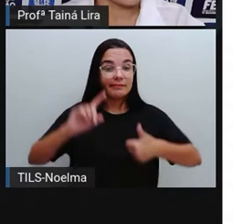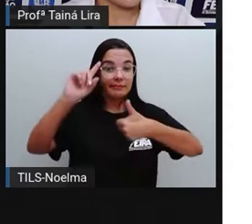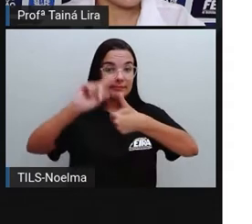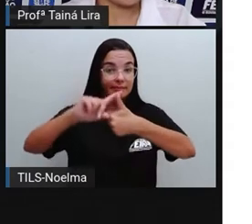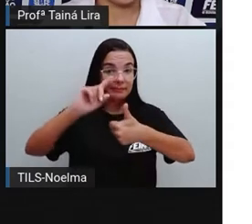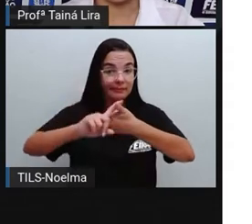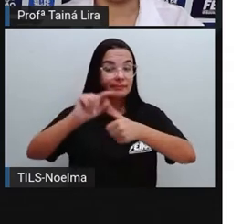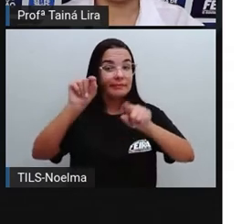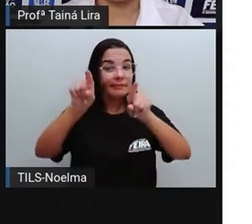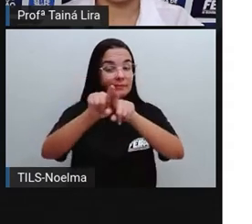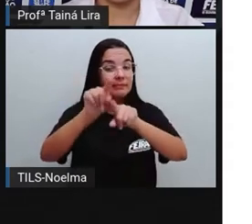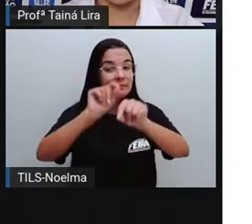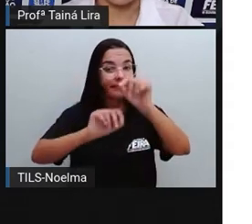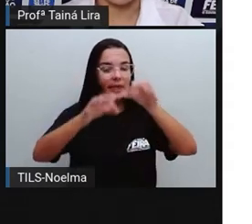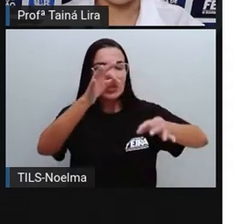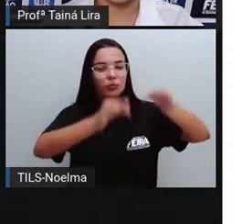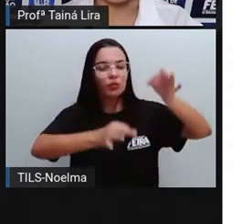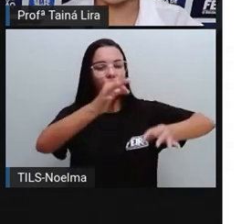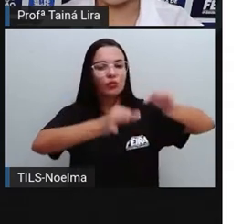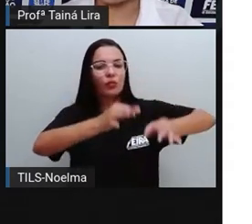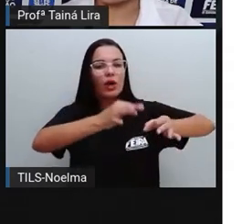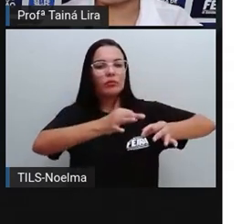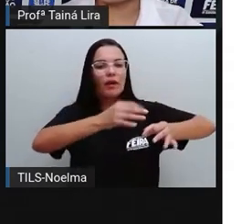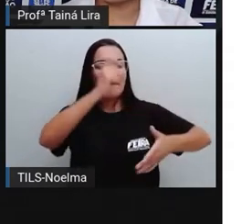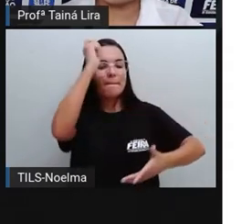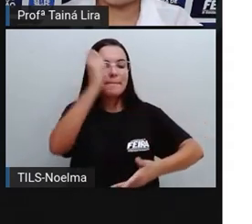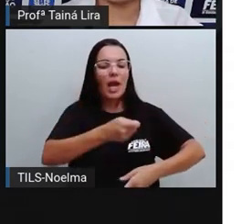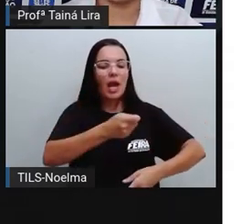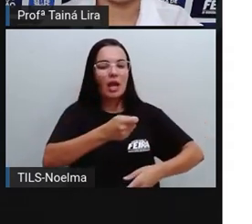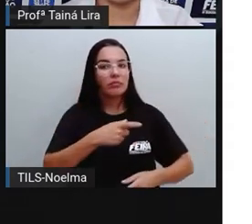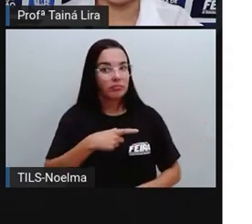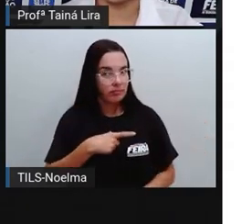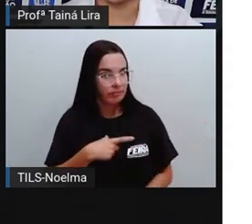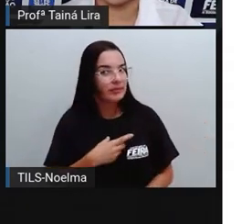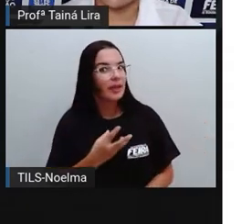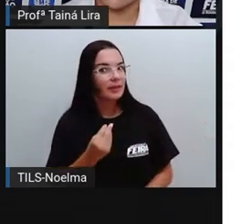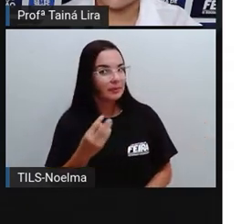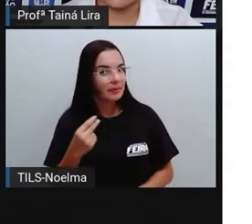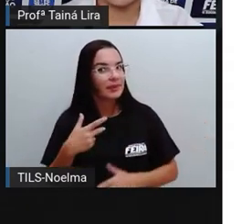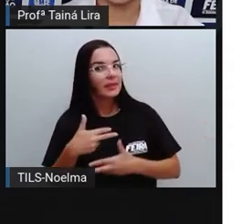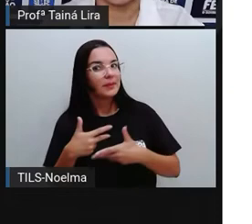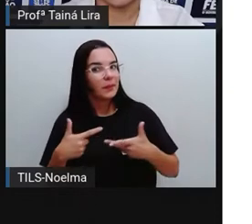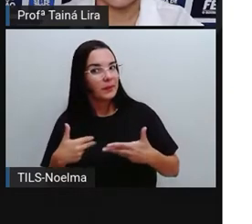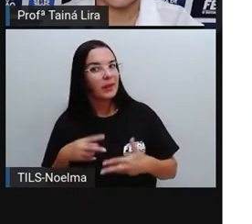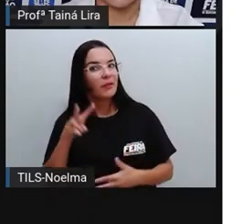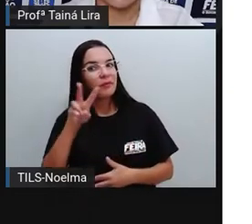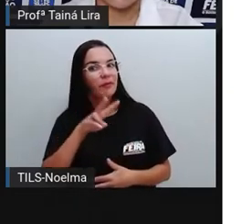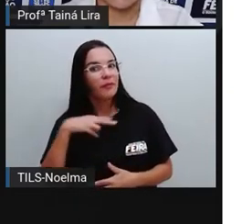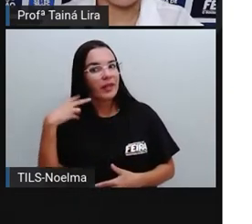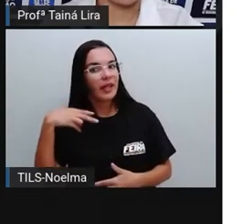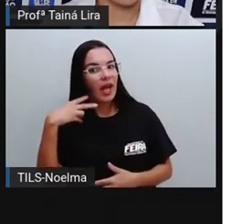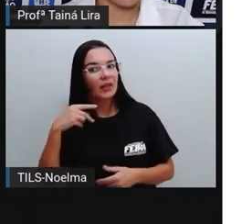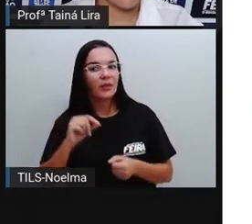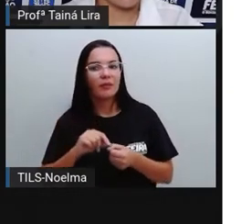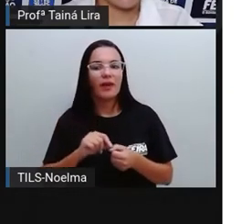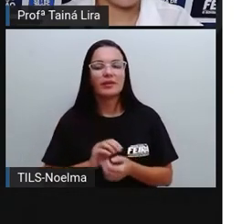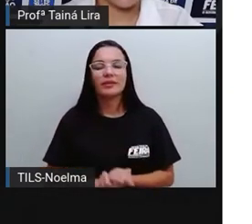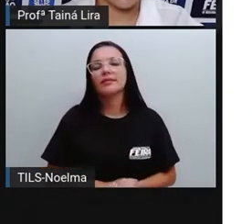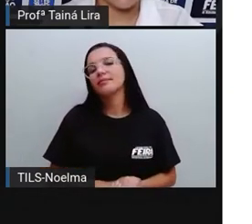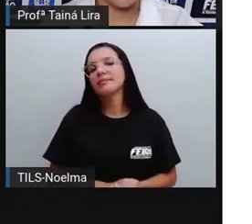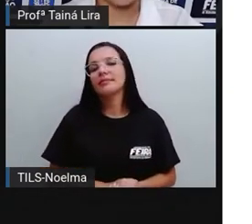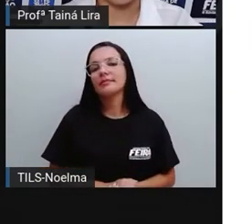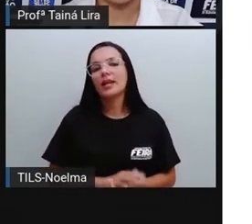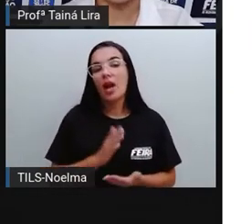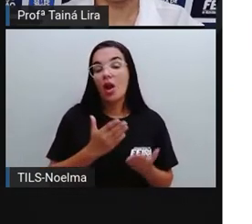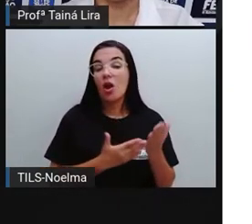Ele também tem a função julgadora. Então, olha lá quantas funções um vereador tem. Então, é muito trabalho,